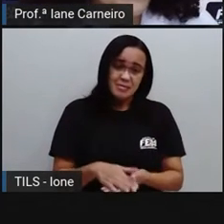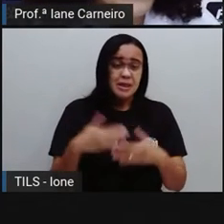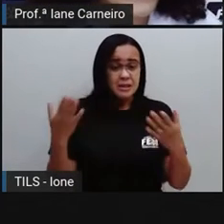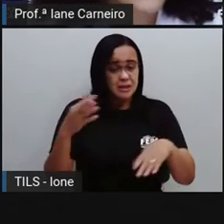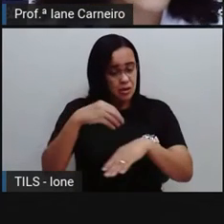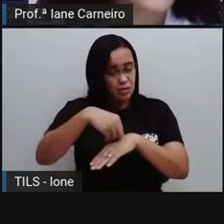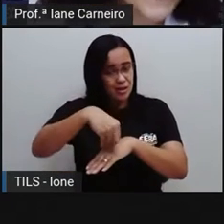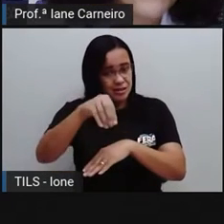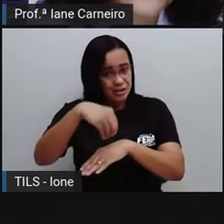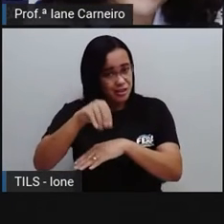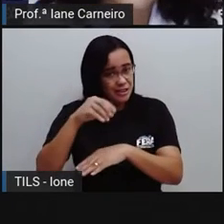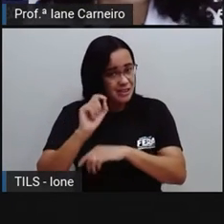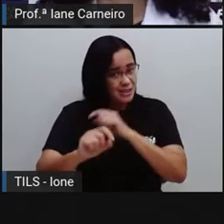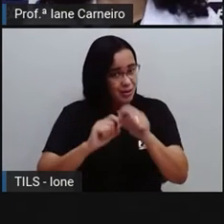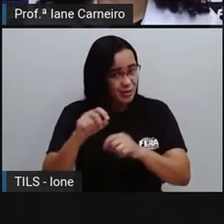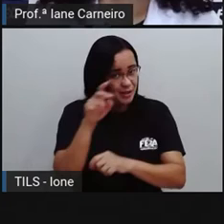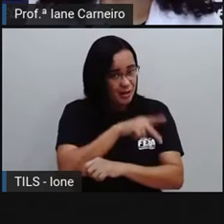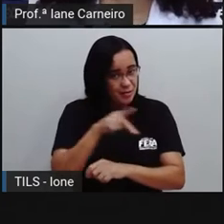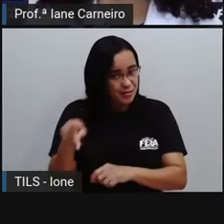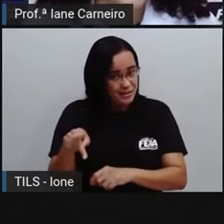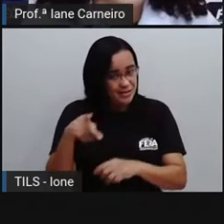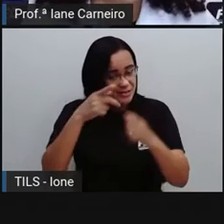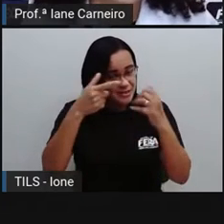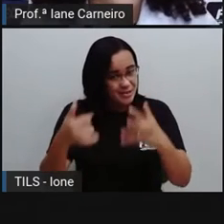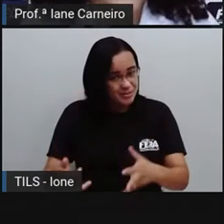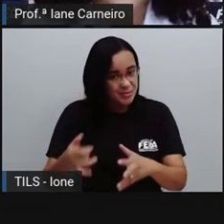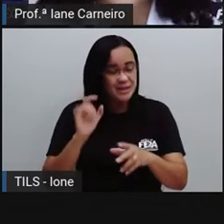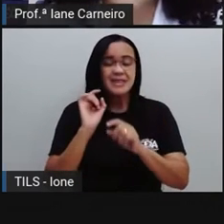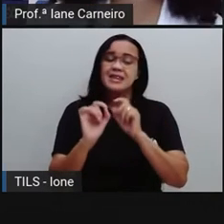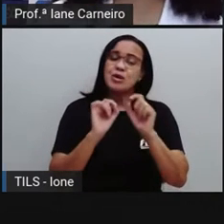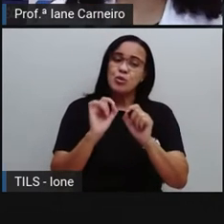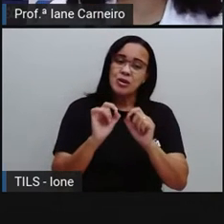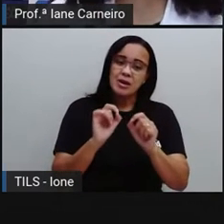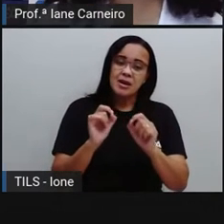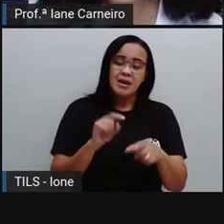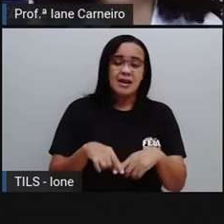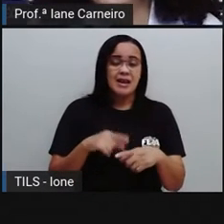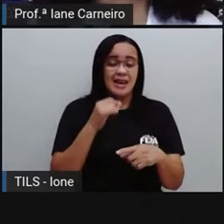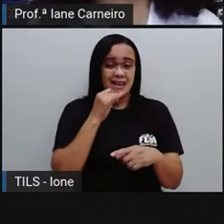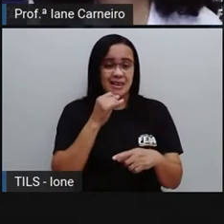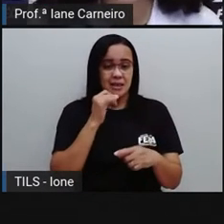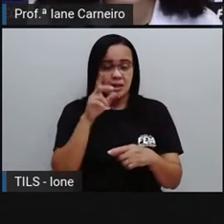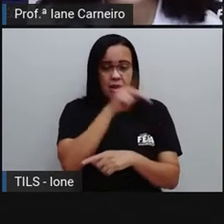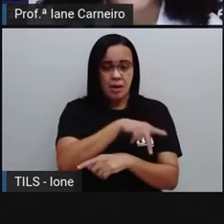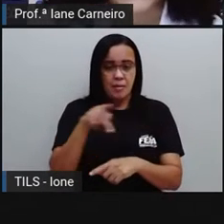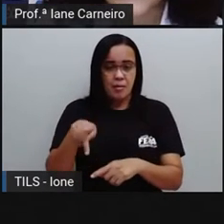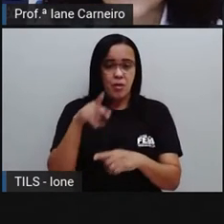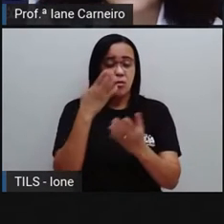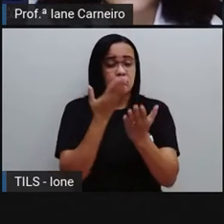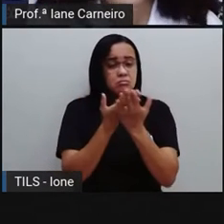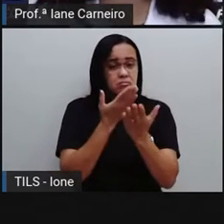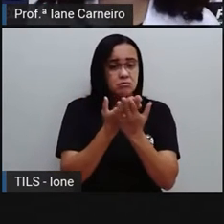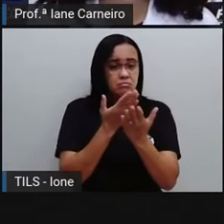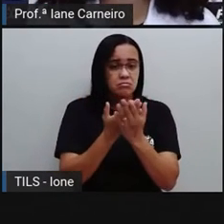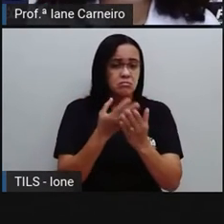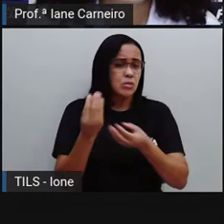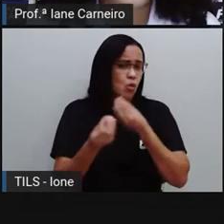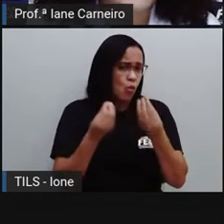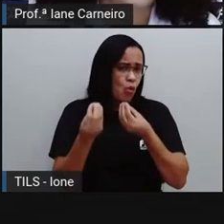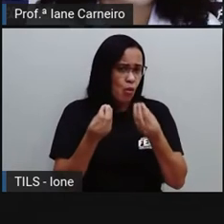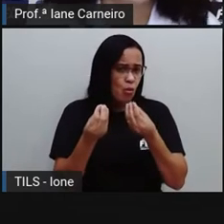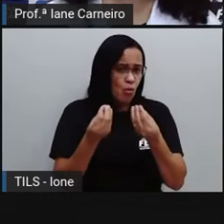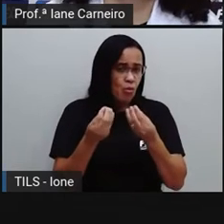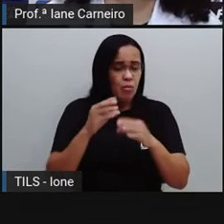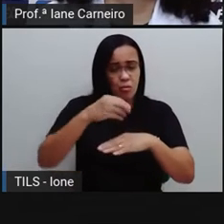vocês também são meus alunos, né? Mas quando a PRO está só lá na escola dando aula, sentar aqui gravando aula, o a PRO faz? A PRO dá uma